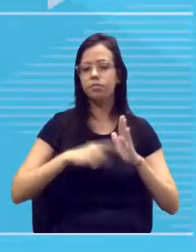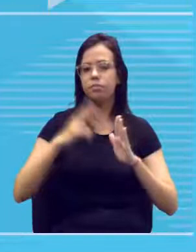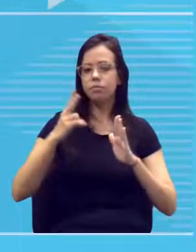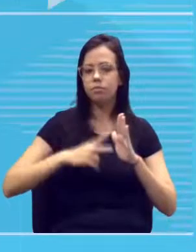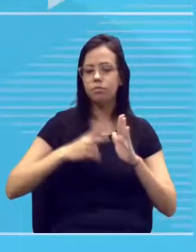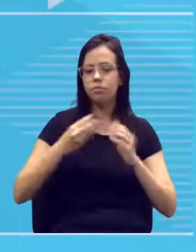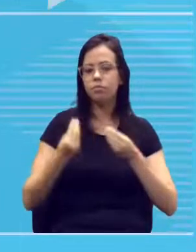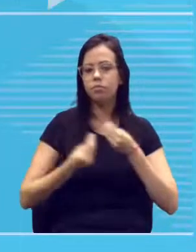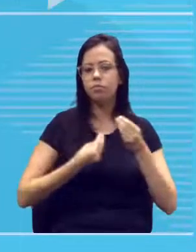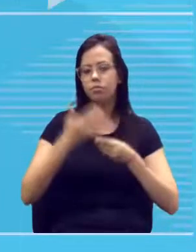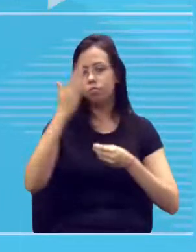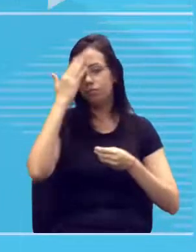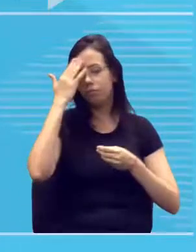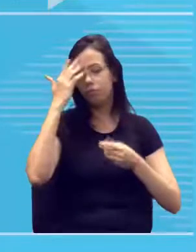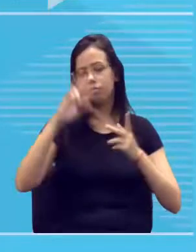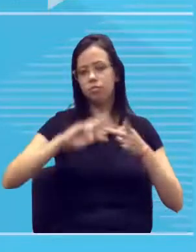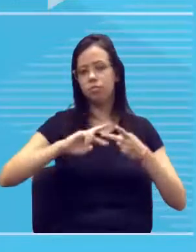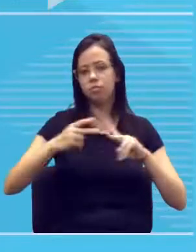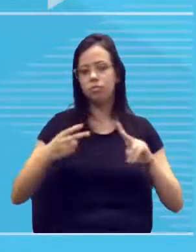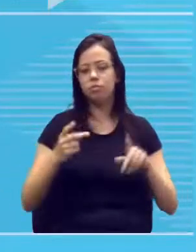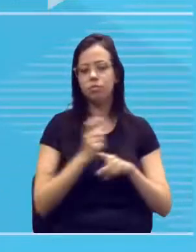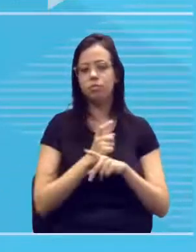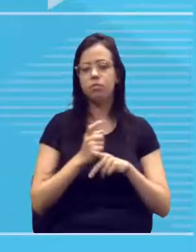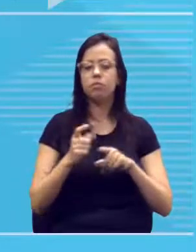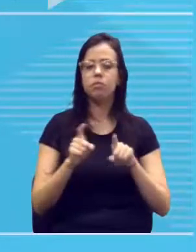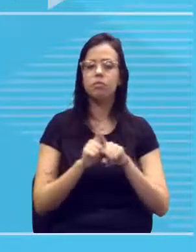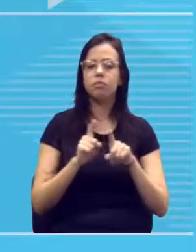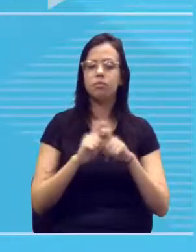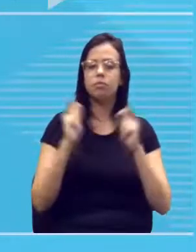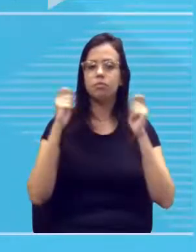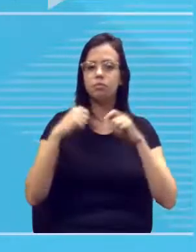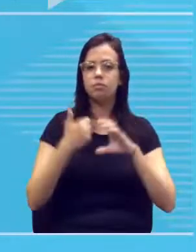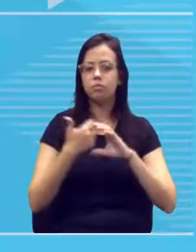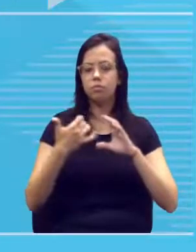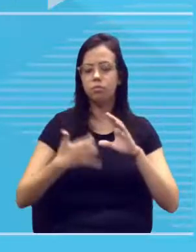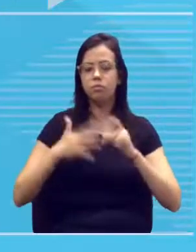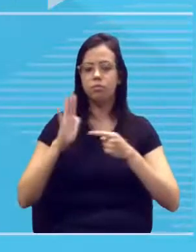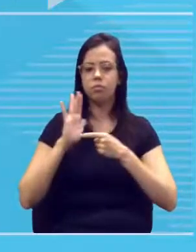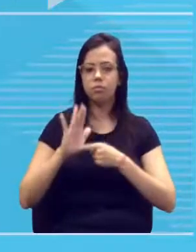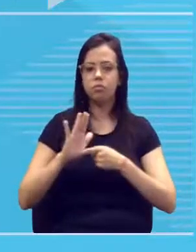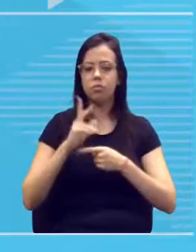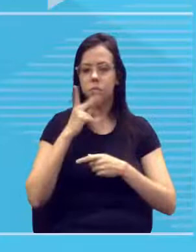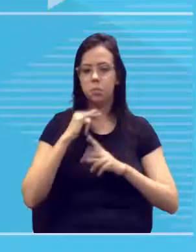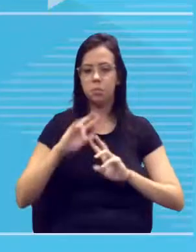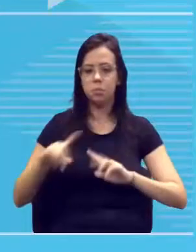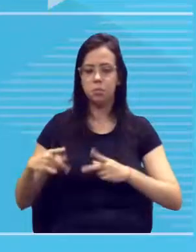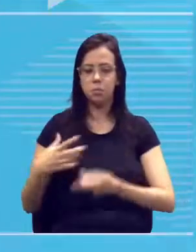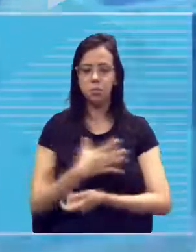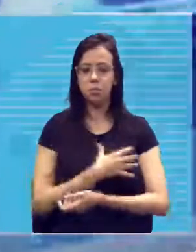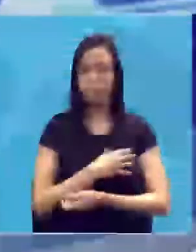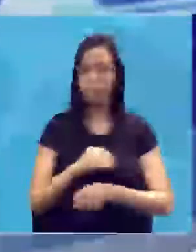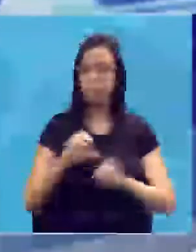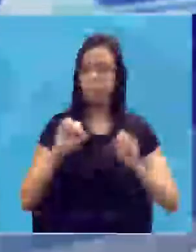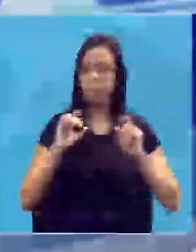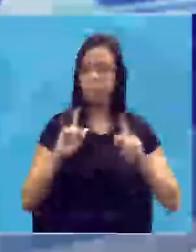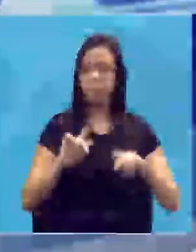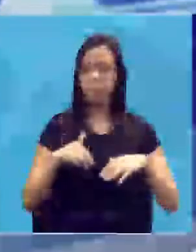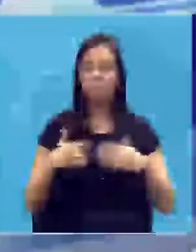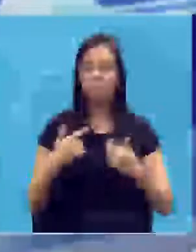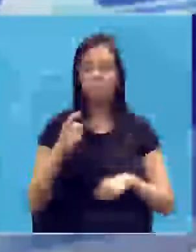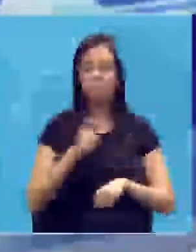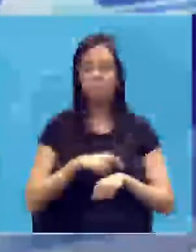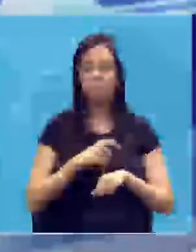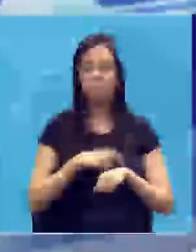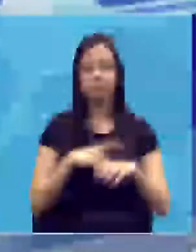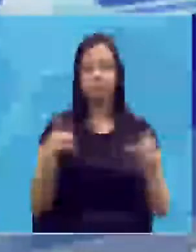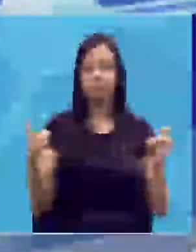genética na probabilidade de uma característica ser manifestada de pai para filho. bom? Bom, gente, tá acabando o nosso